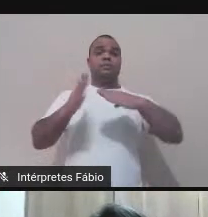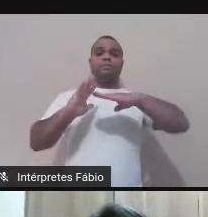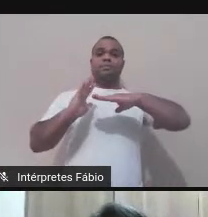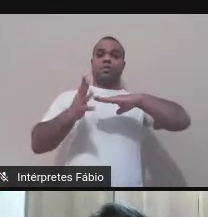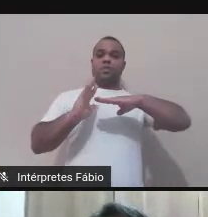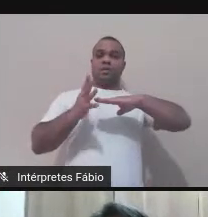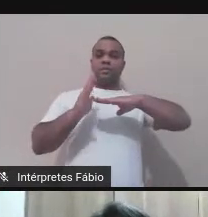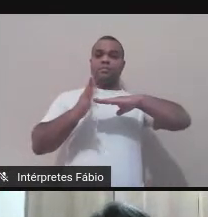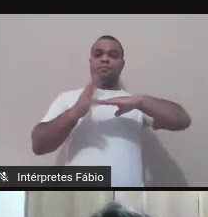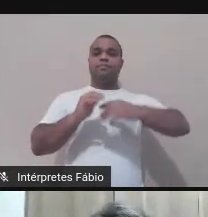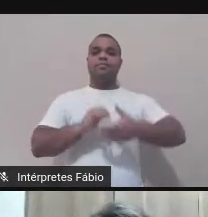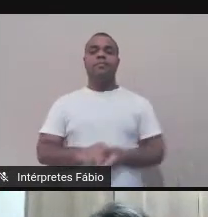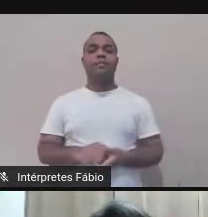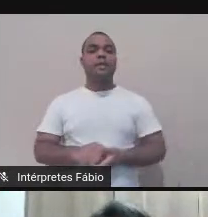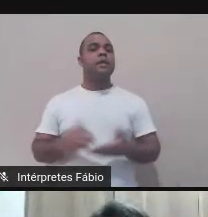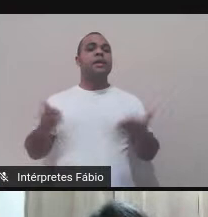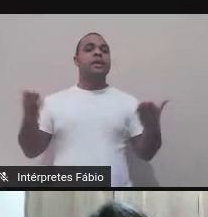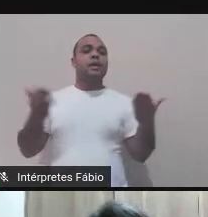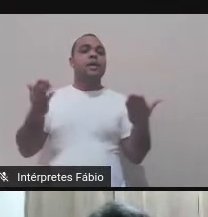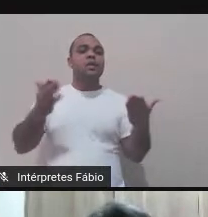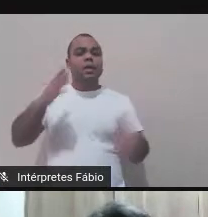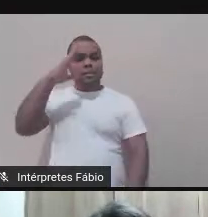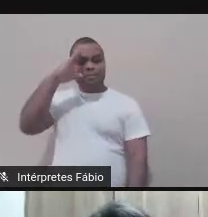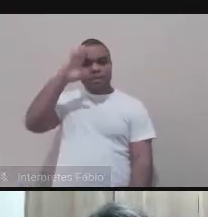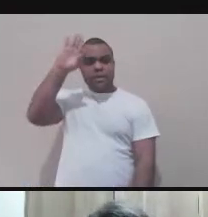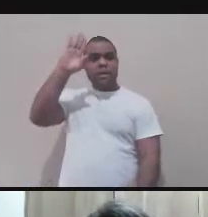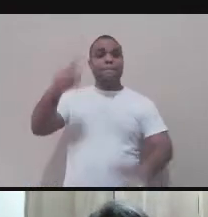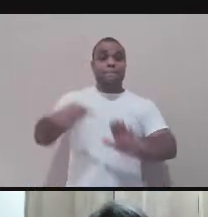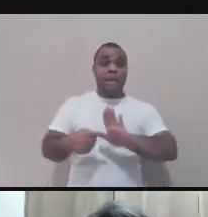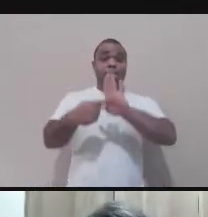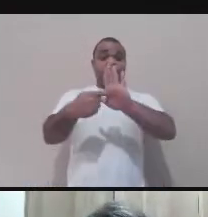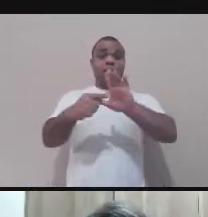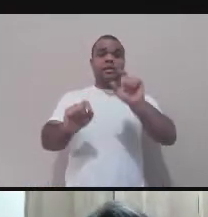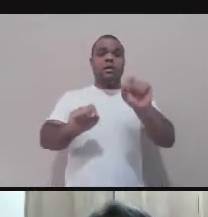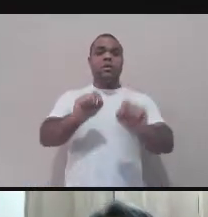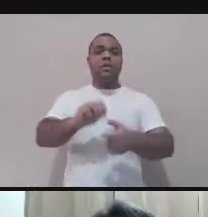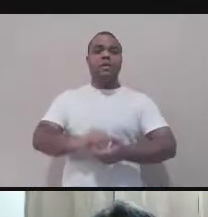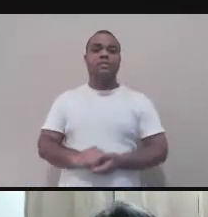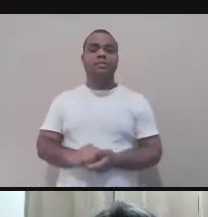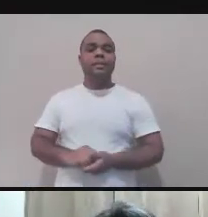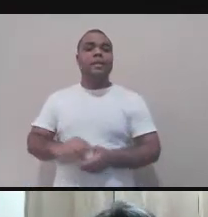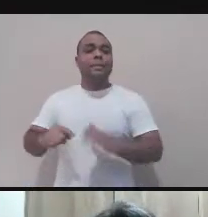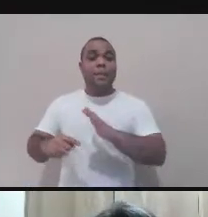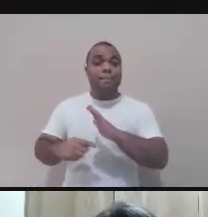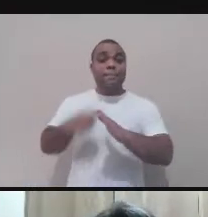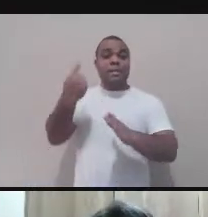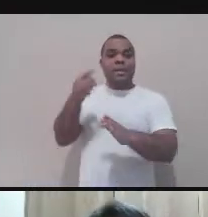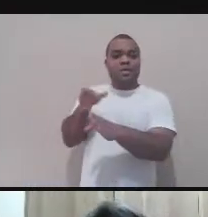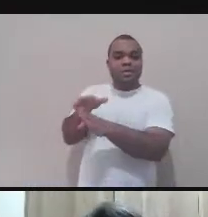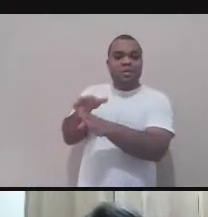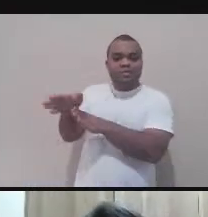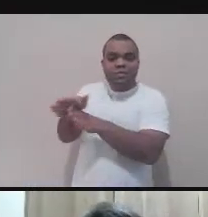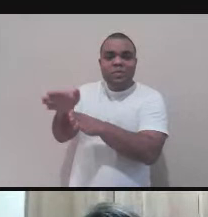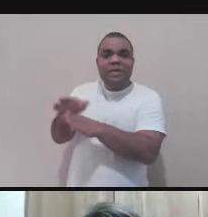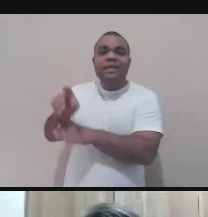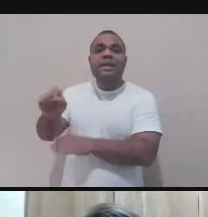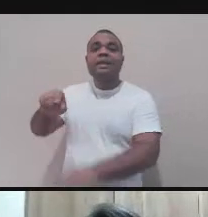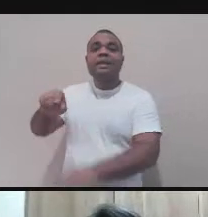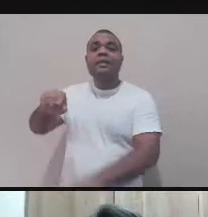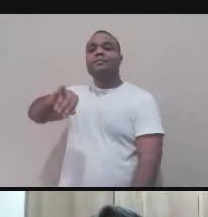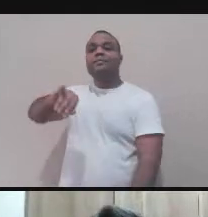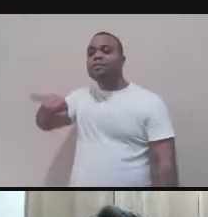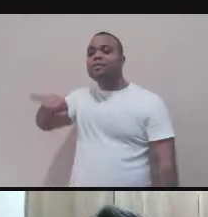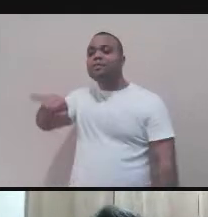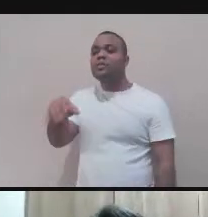pesquisa da Joyce Ferreira, que foi minha primeira orientada na UFSJ, tanto de iniciação científica quanto de TCC.